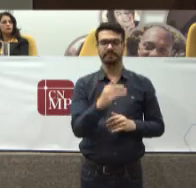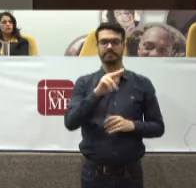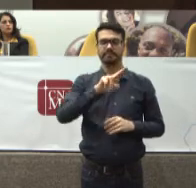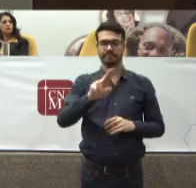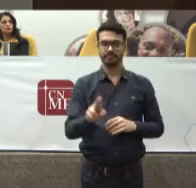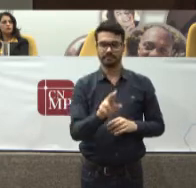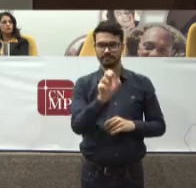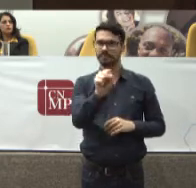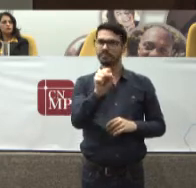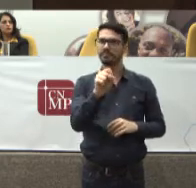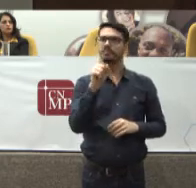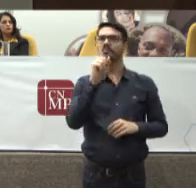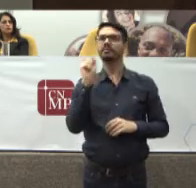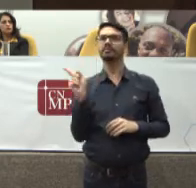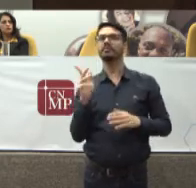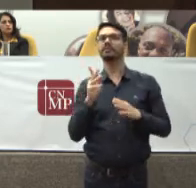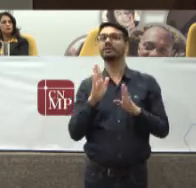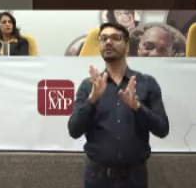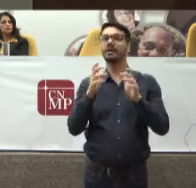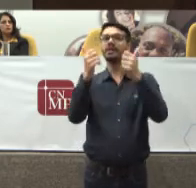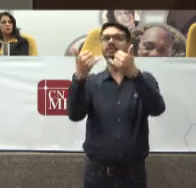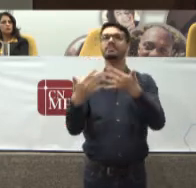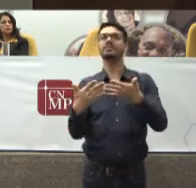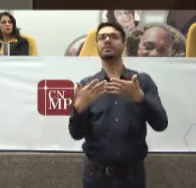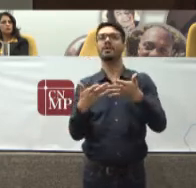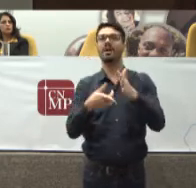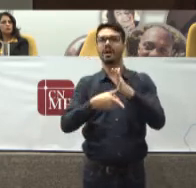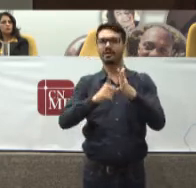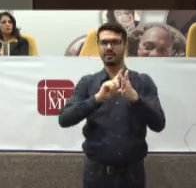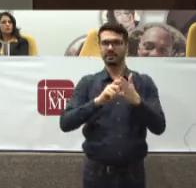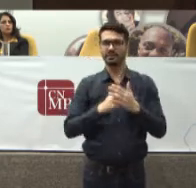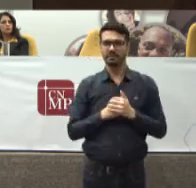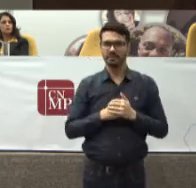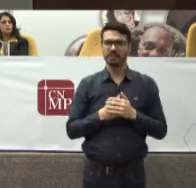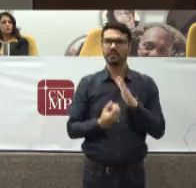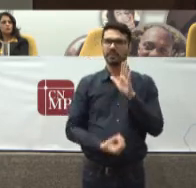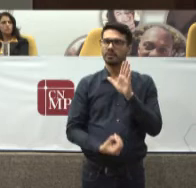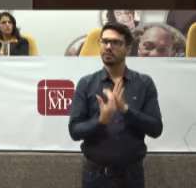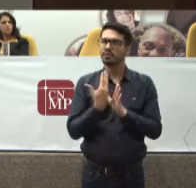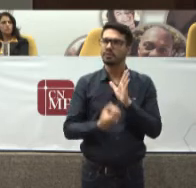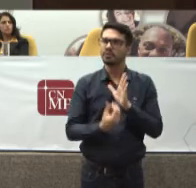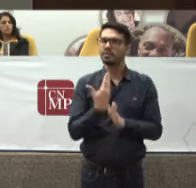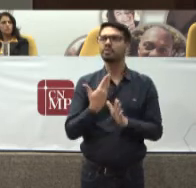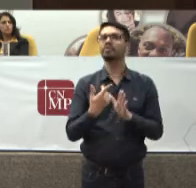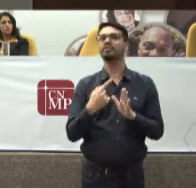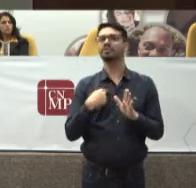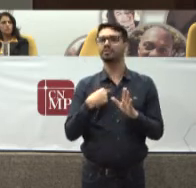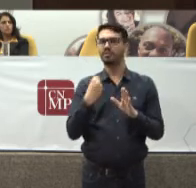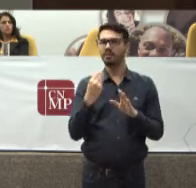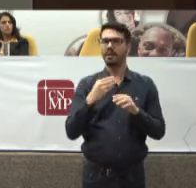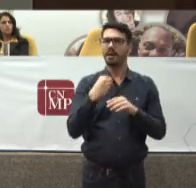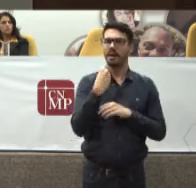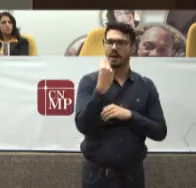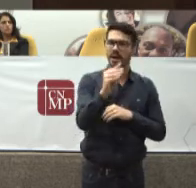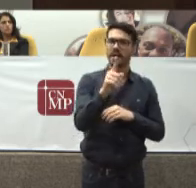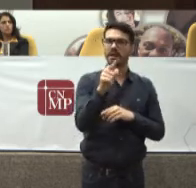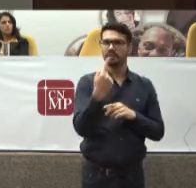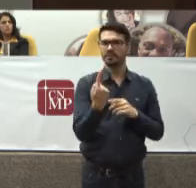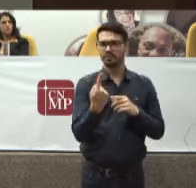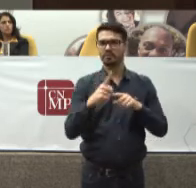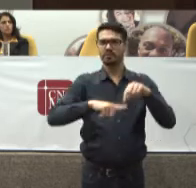referência Há pouco Surgiu Como um modo De trazer Mais uma racionalidade Uma